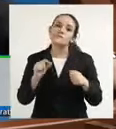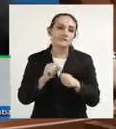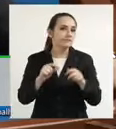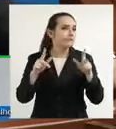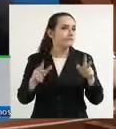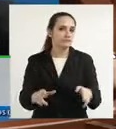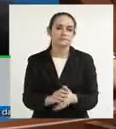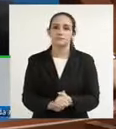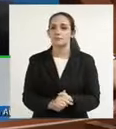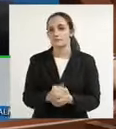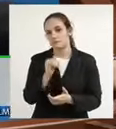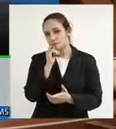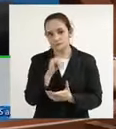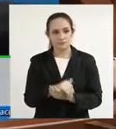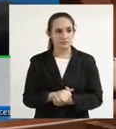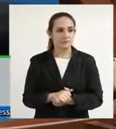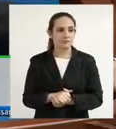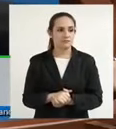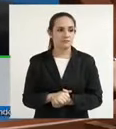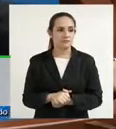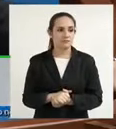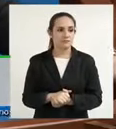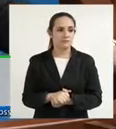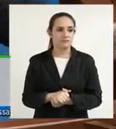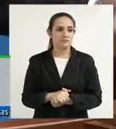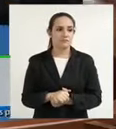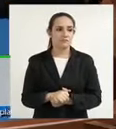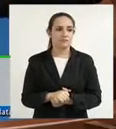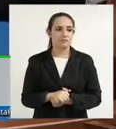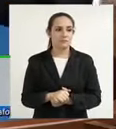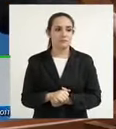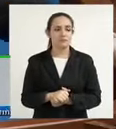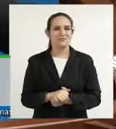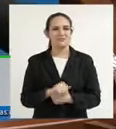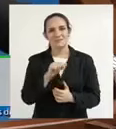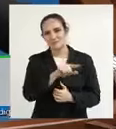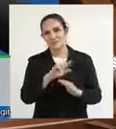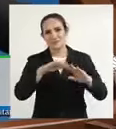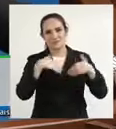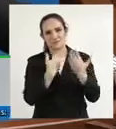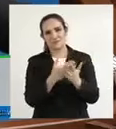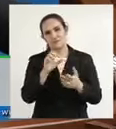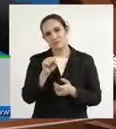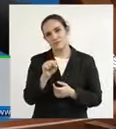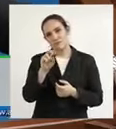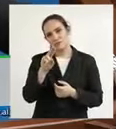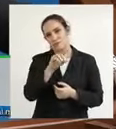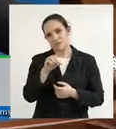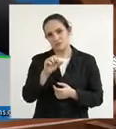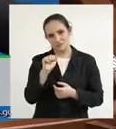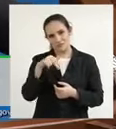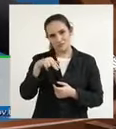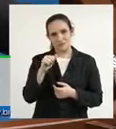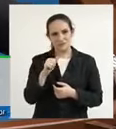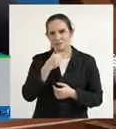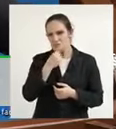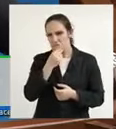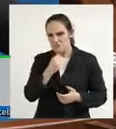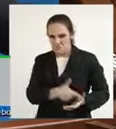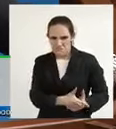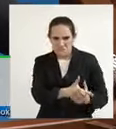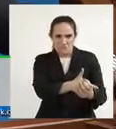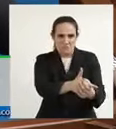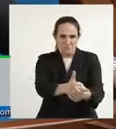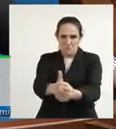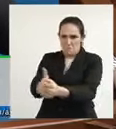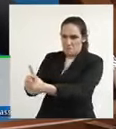o problema onde aqueles meninos entraram na escola, tirando vidas de